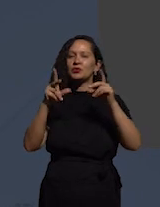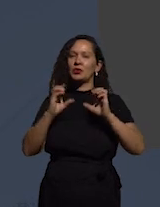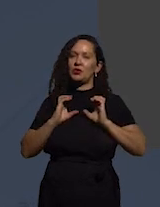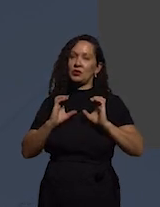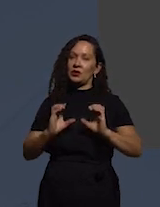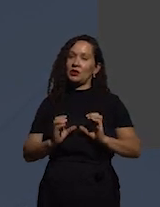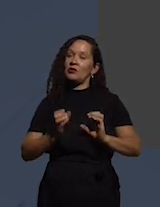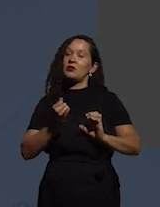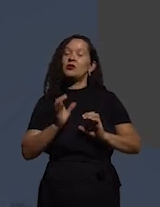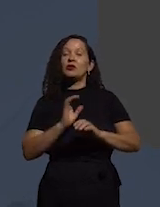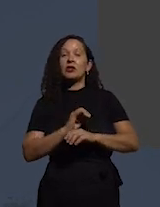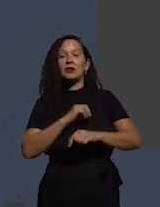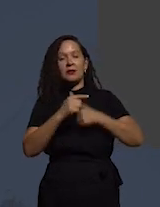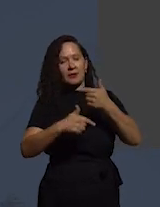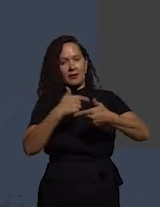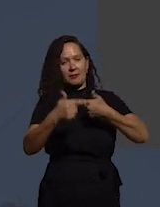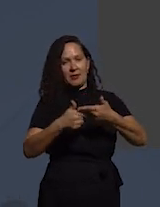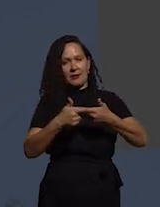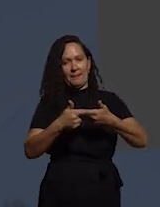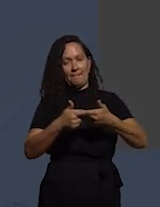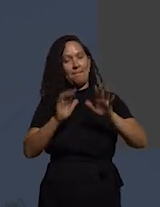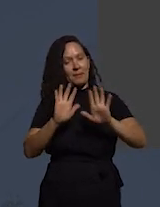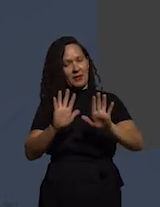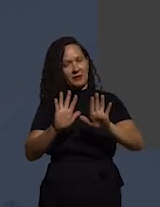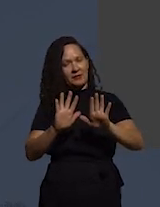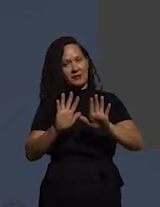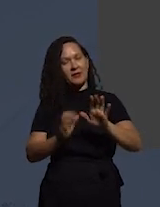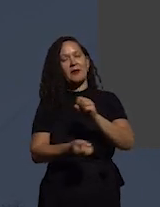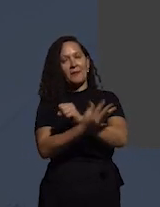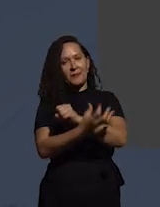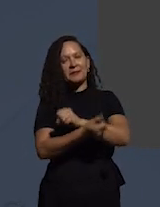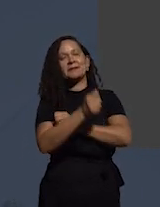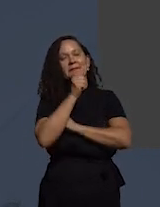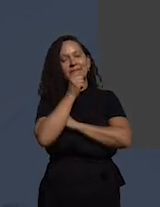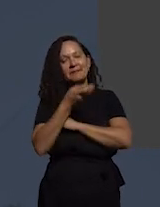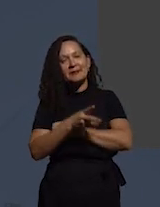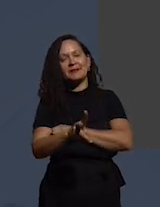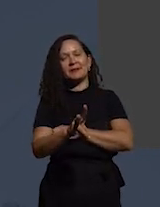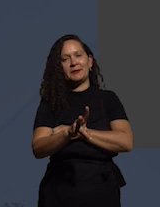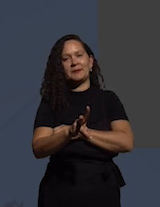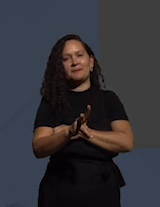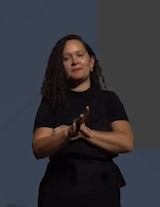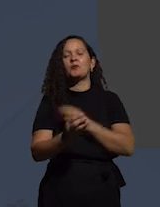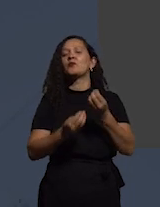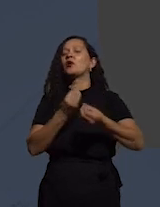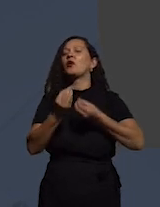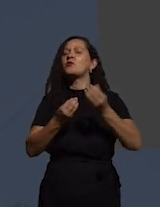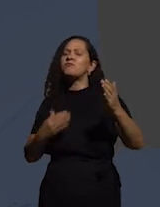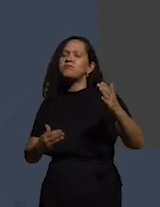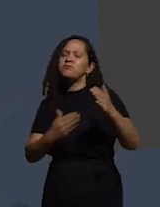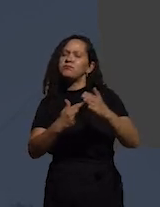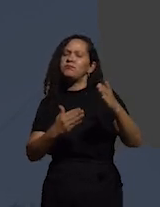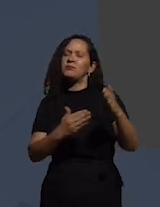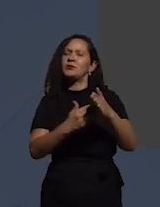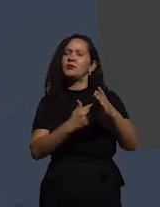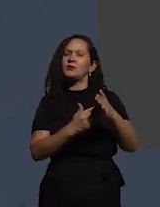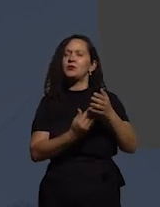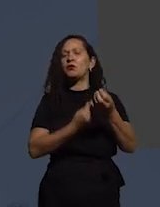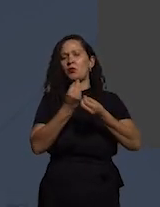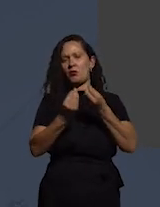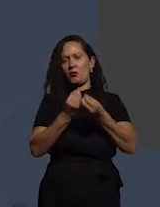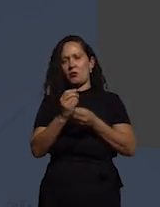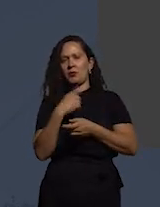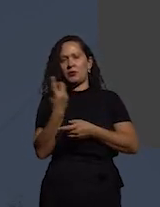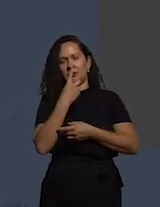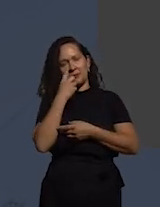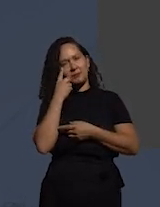trabalha mais ou menos essas são as formas de se atingir isso nós achamos que